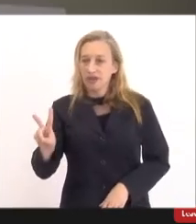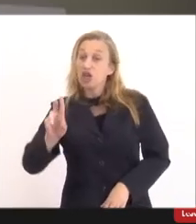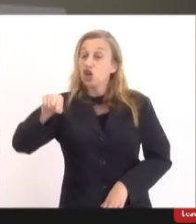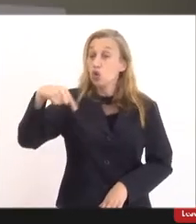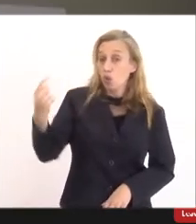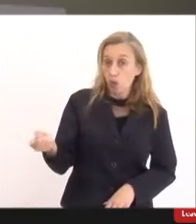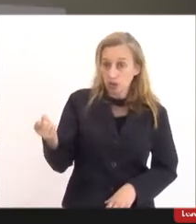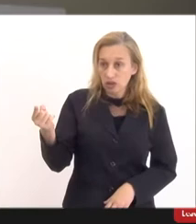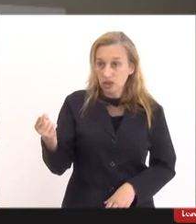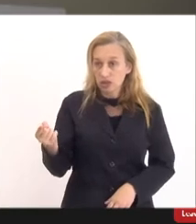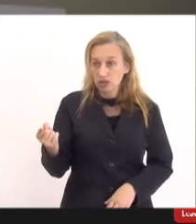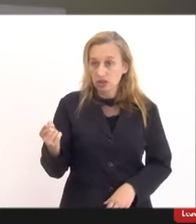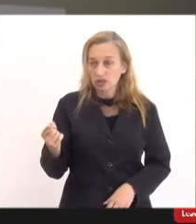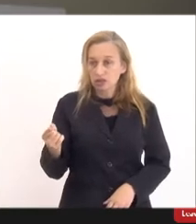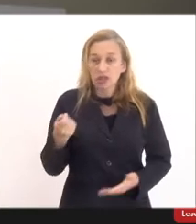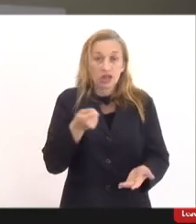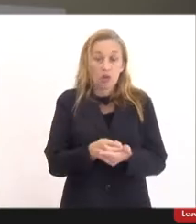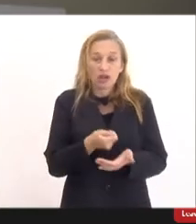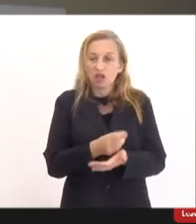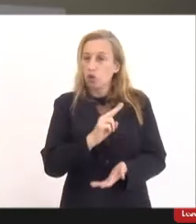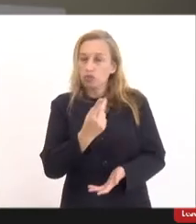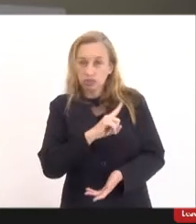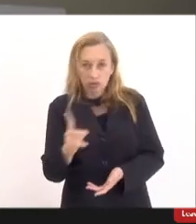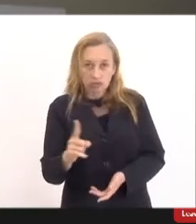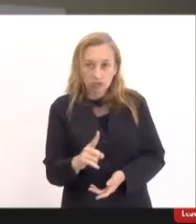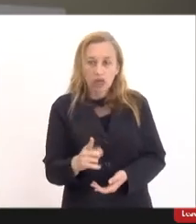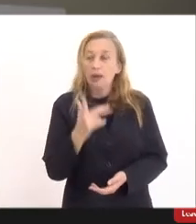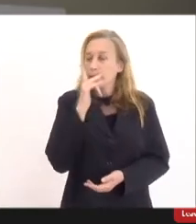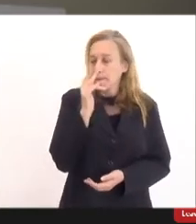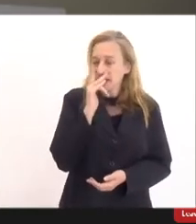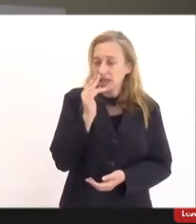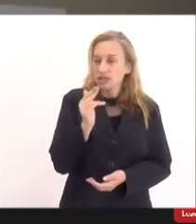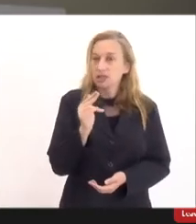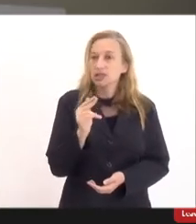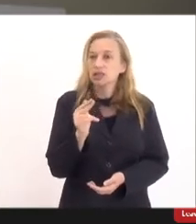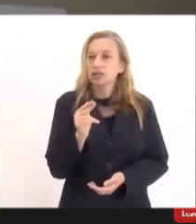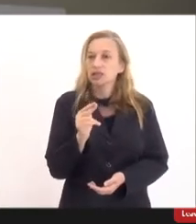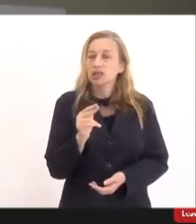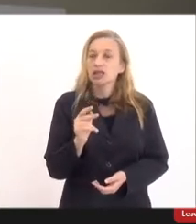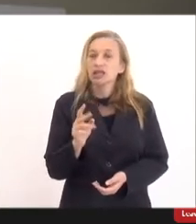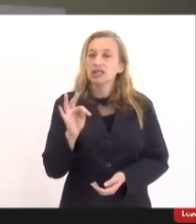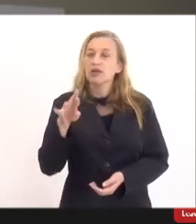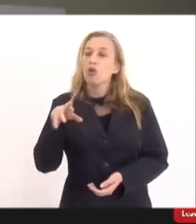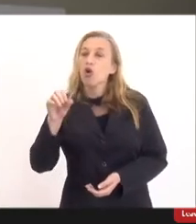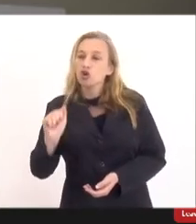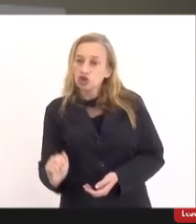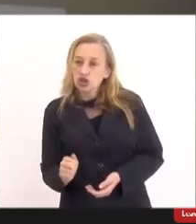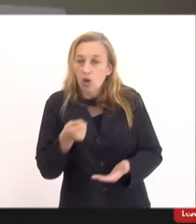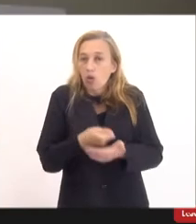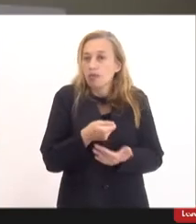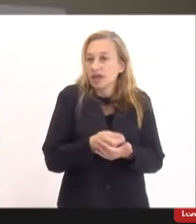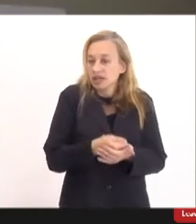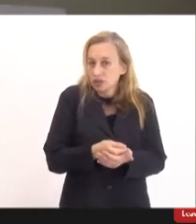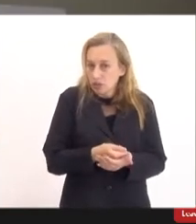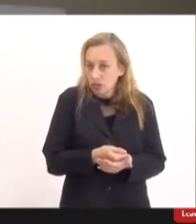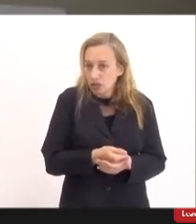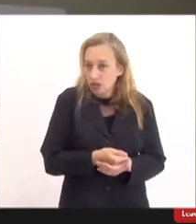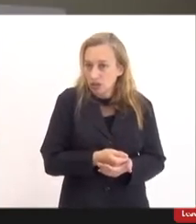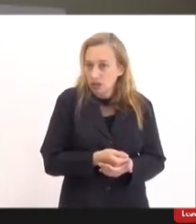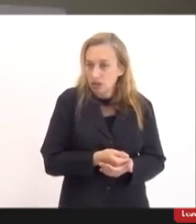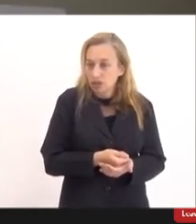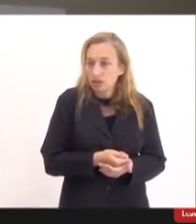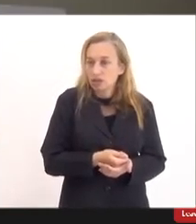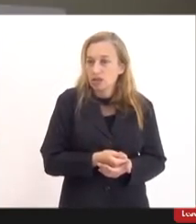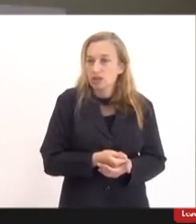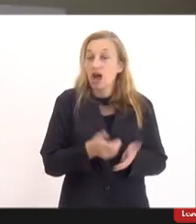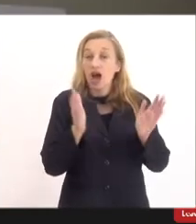falam se é em caráter obrigatório ou não. Me parece que essa terminologia obrigatória, facultativa, ganhou